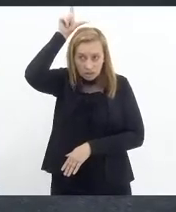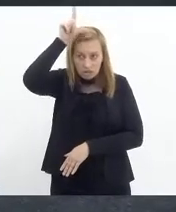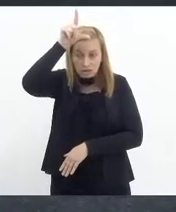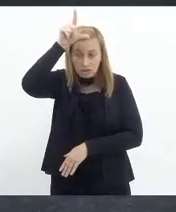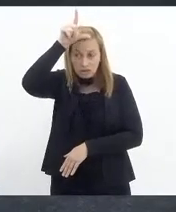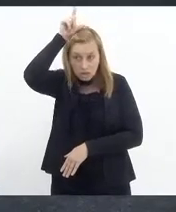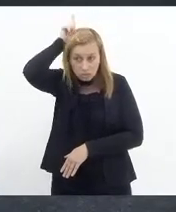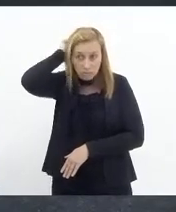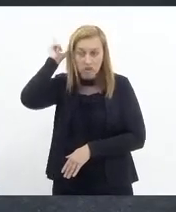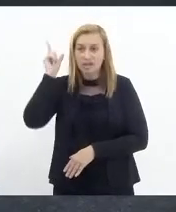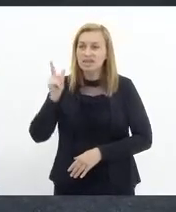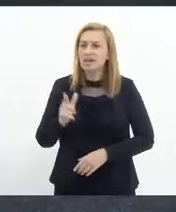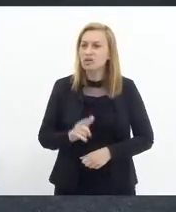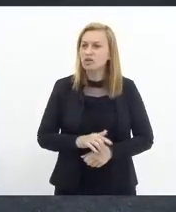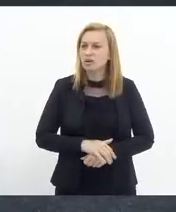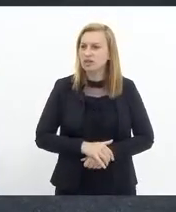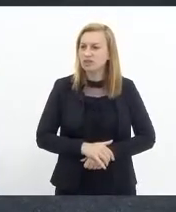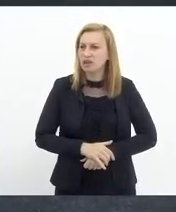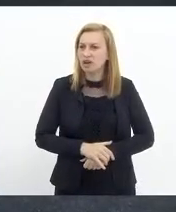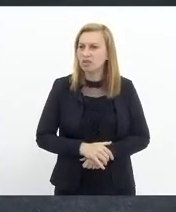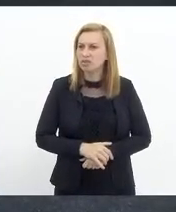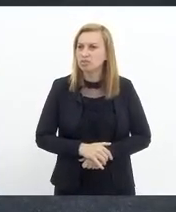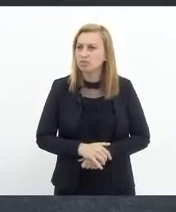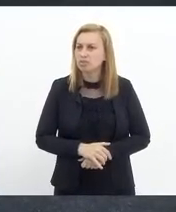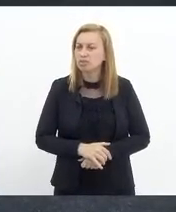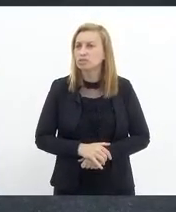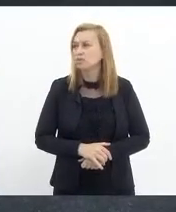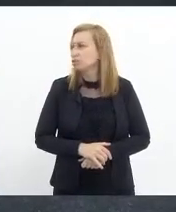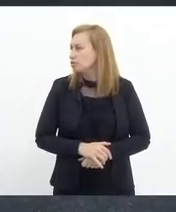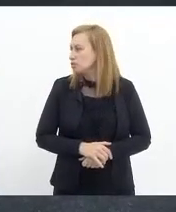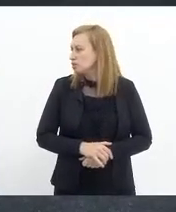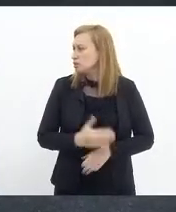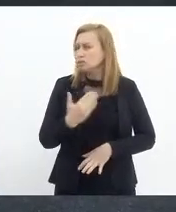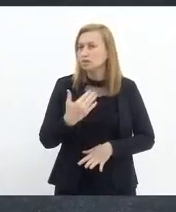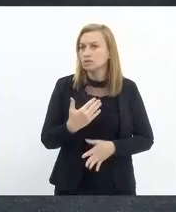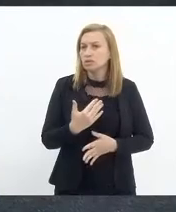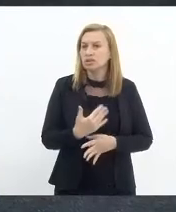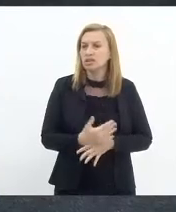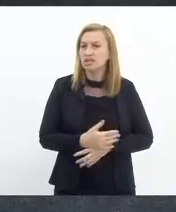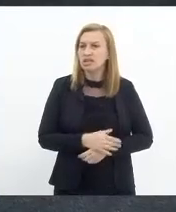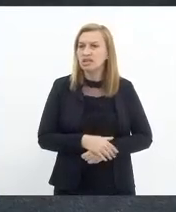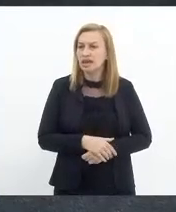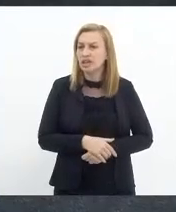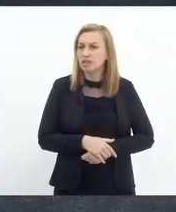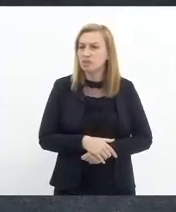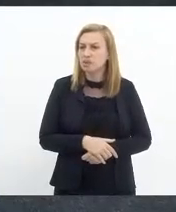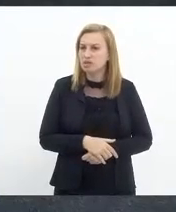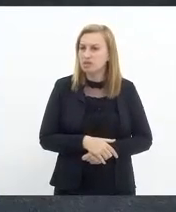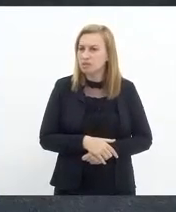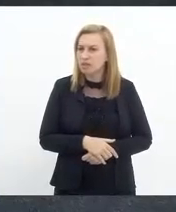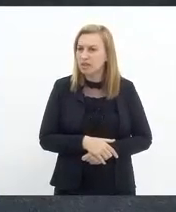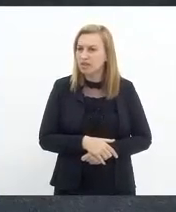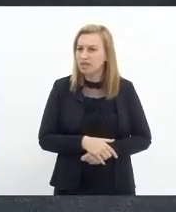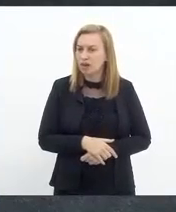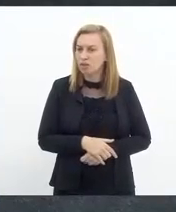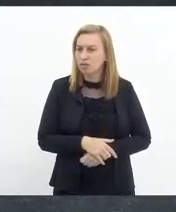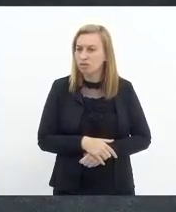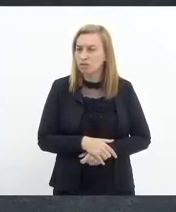seu informe a essa casa, afinal de contas, quando sugerimos e solicitamos essa casa, uma comissão